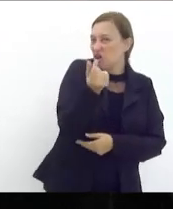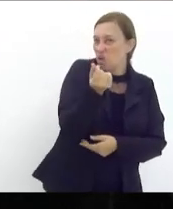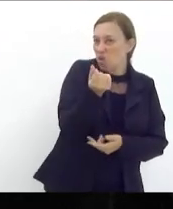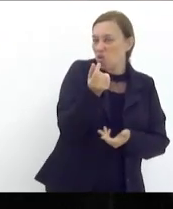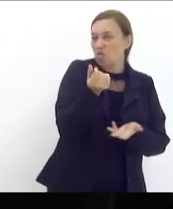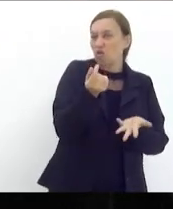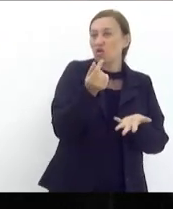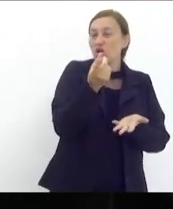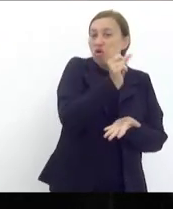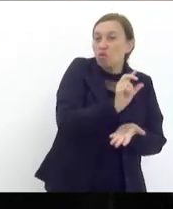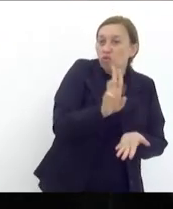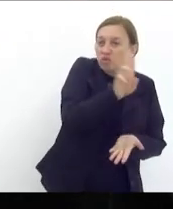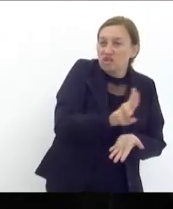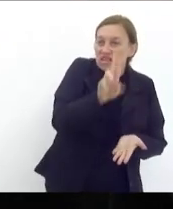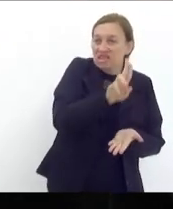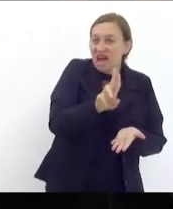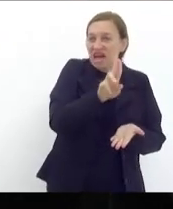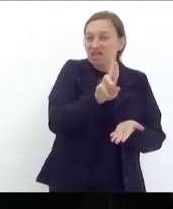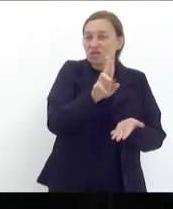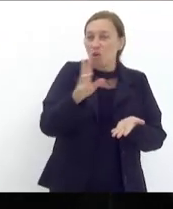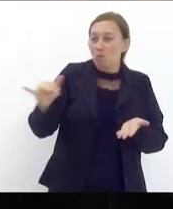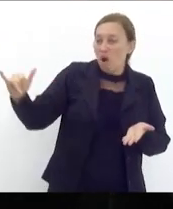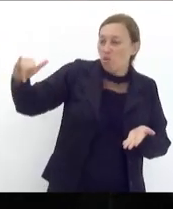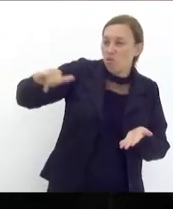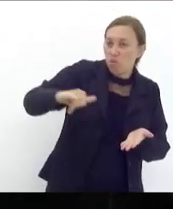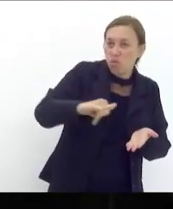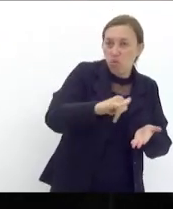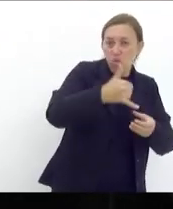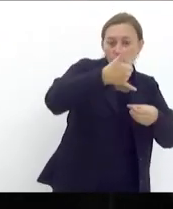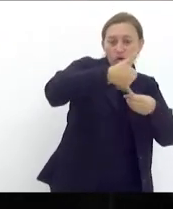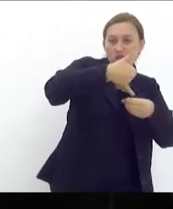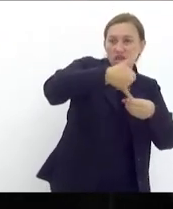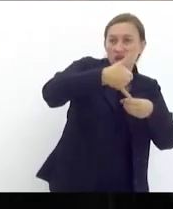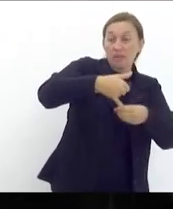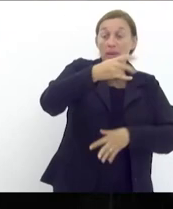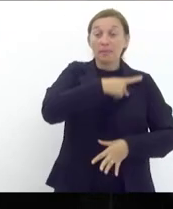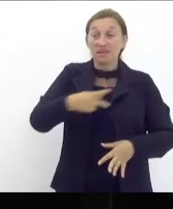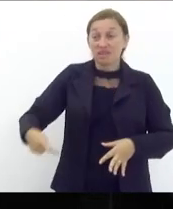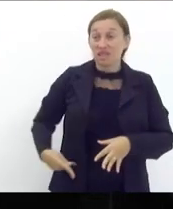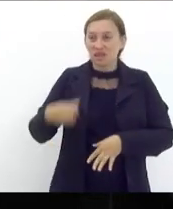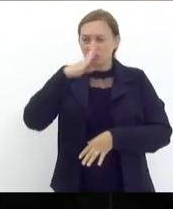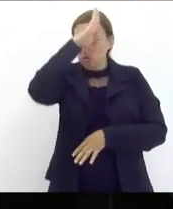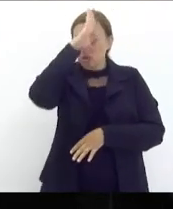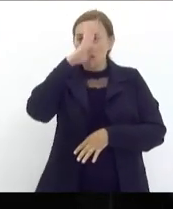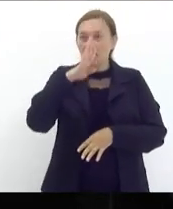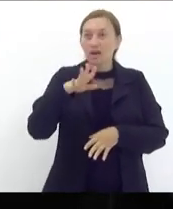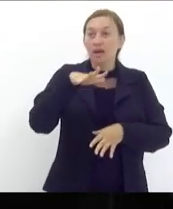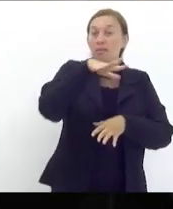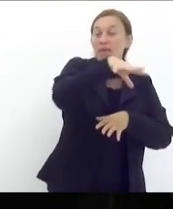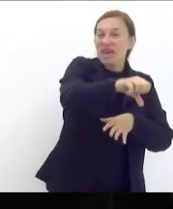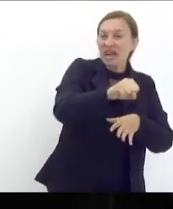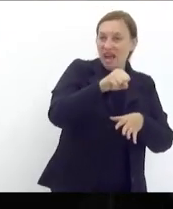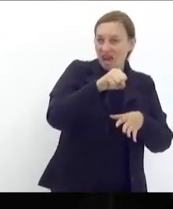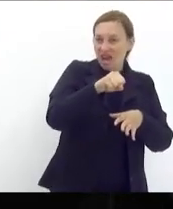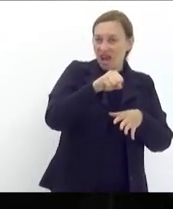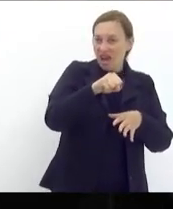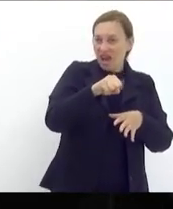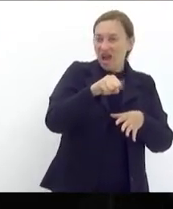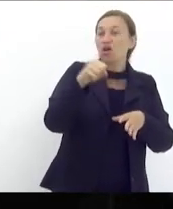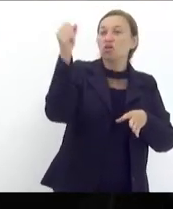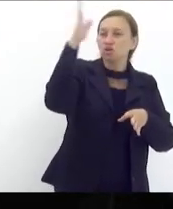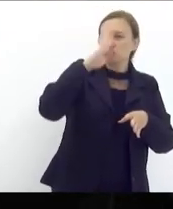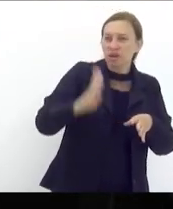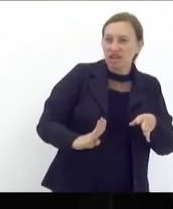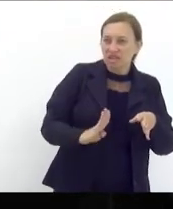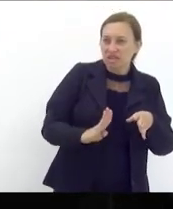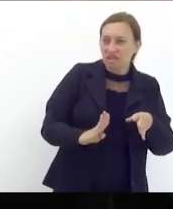abastecimento de aeronaves para que o presidente bolsonaro mandasse buscar repatriar os brasileiros